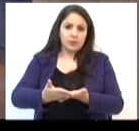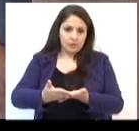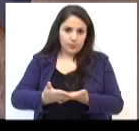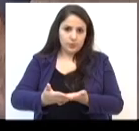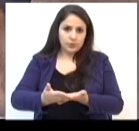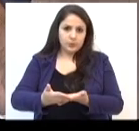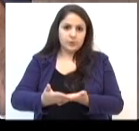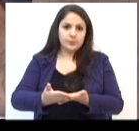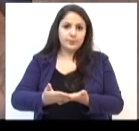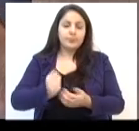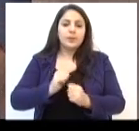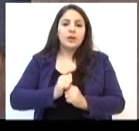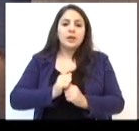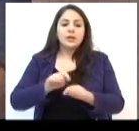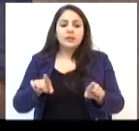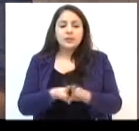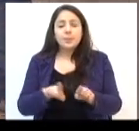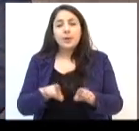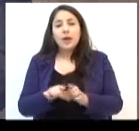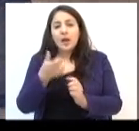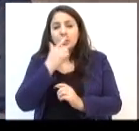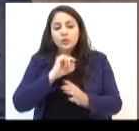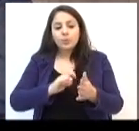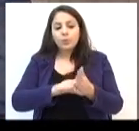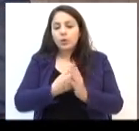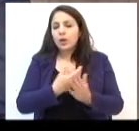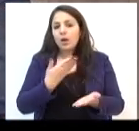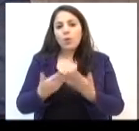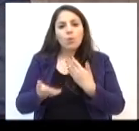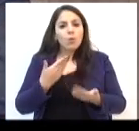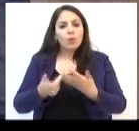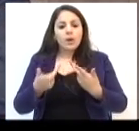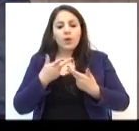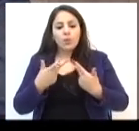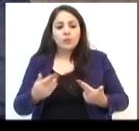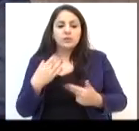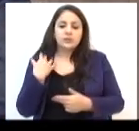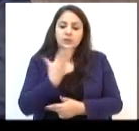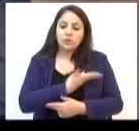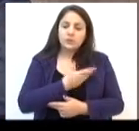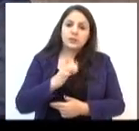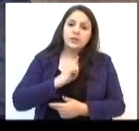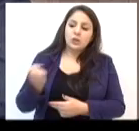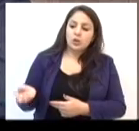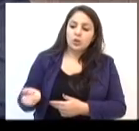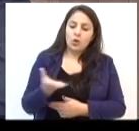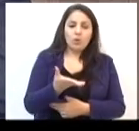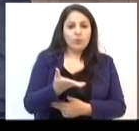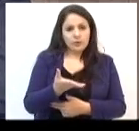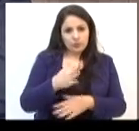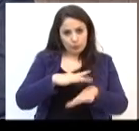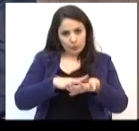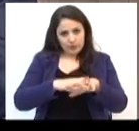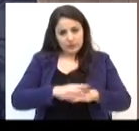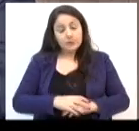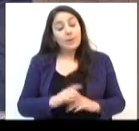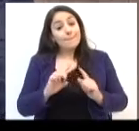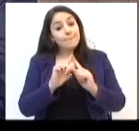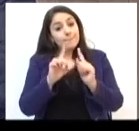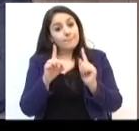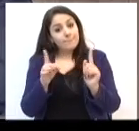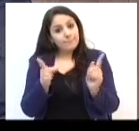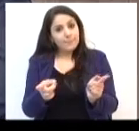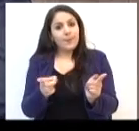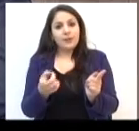feita, ela, teoricamente, deve ter bloqueado qualquer risco de nós termos novos casos. agora,